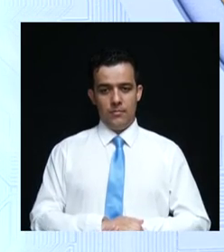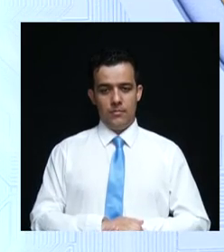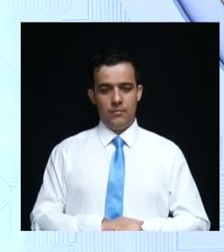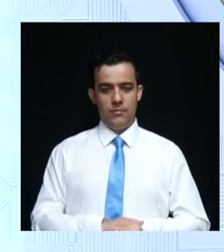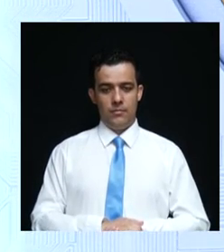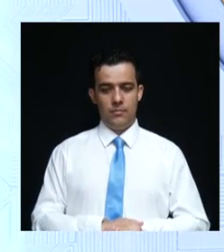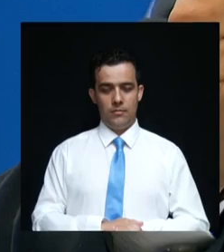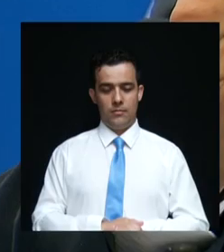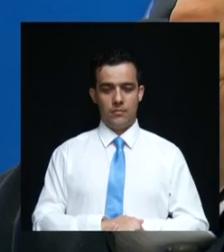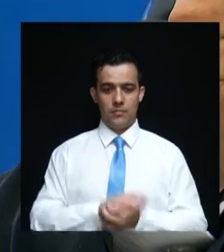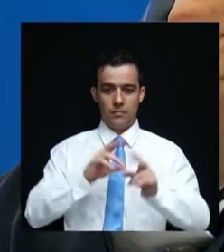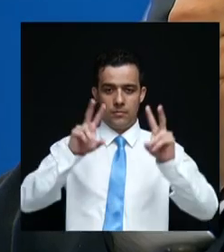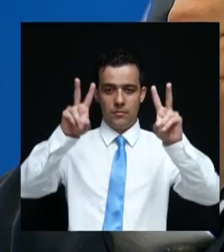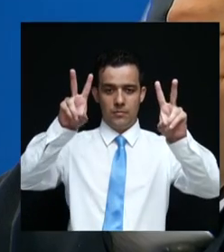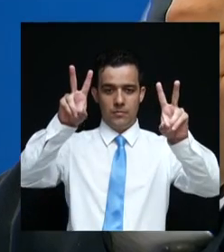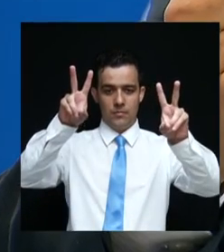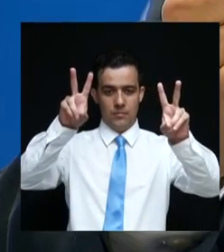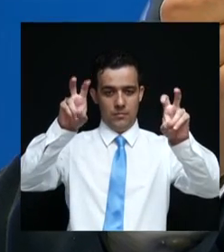sobre